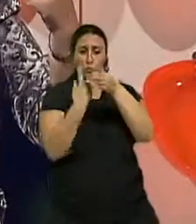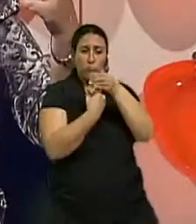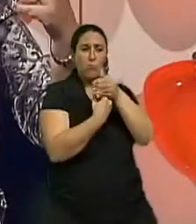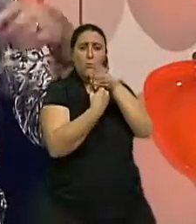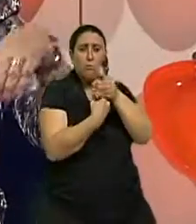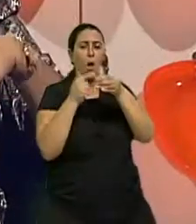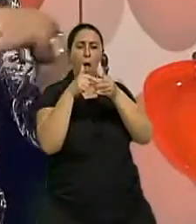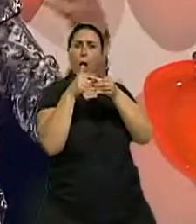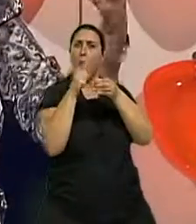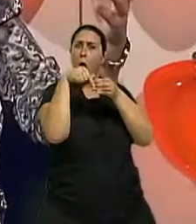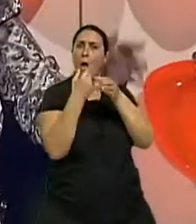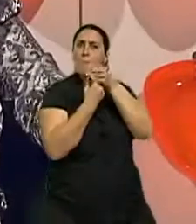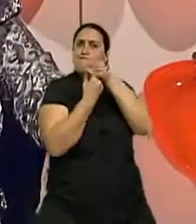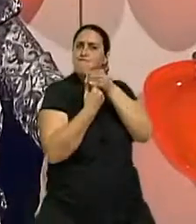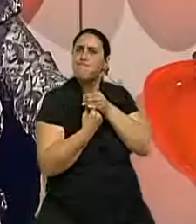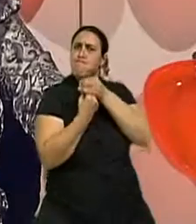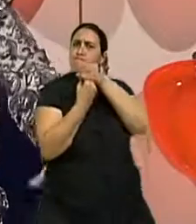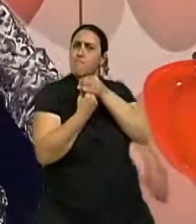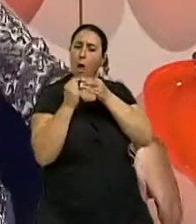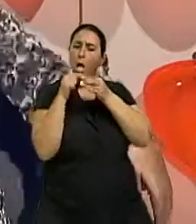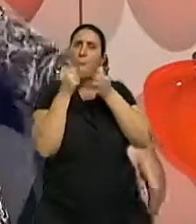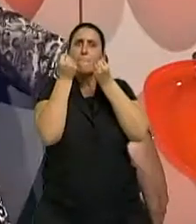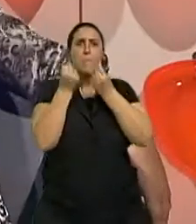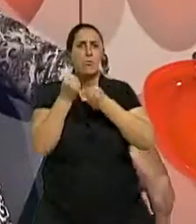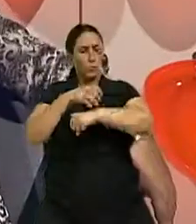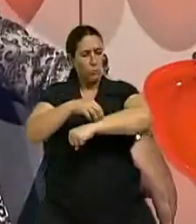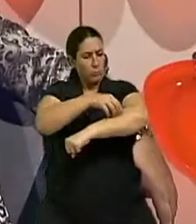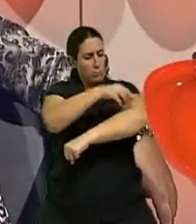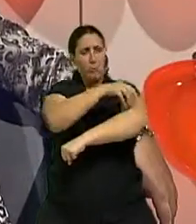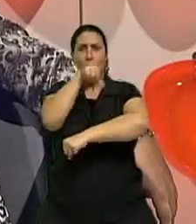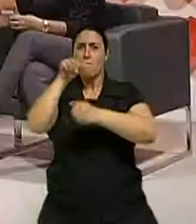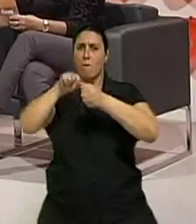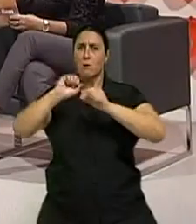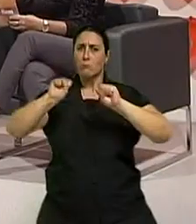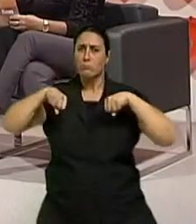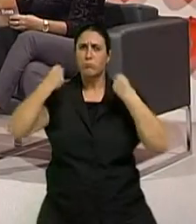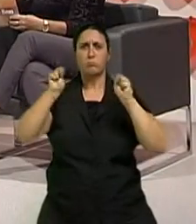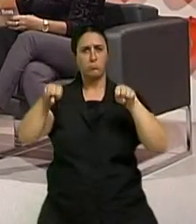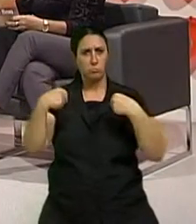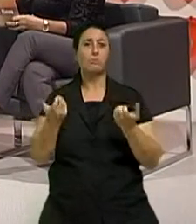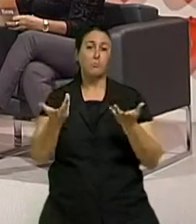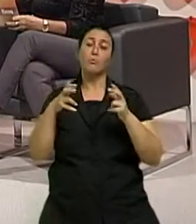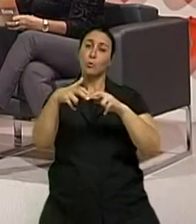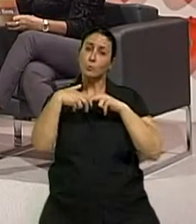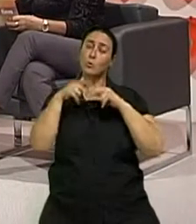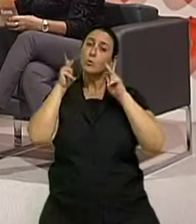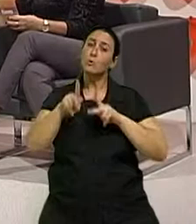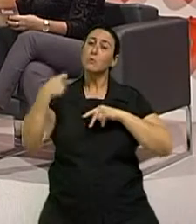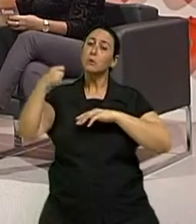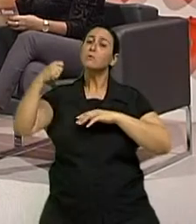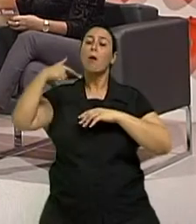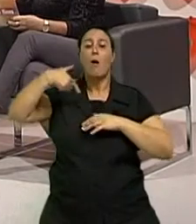tem uma má postura durante a vida inteira. Eu me sento assim, que nem agorizada no computador, Exatamente,